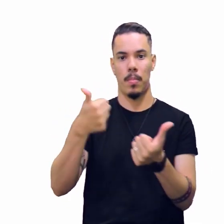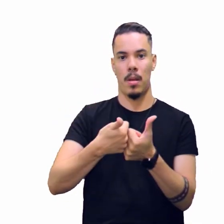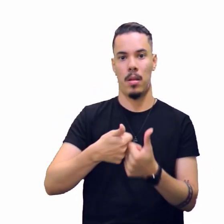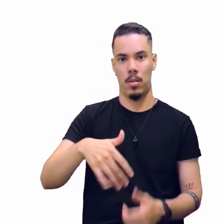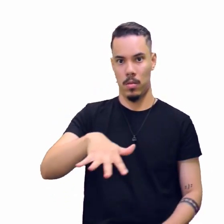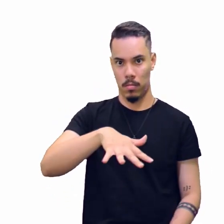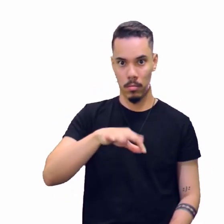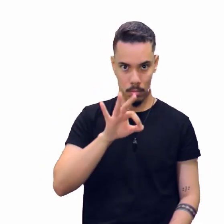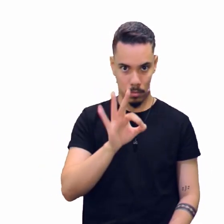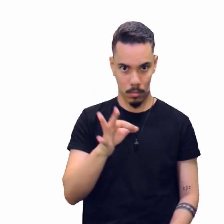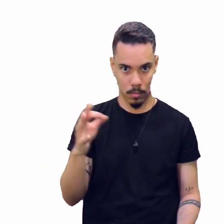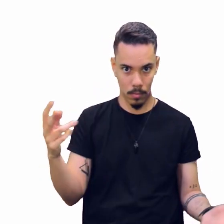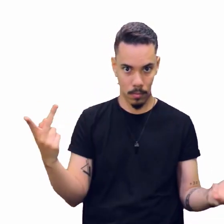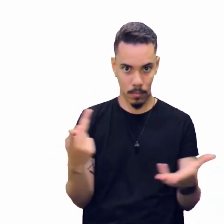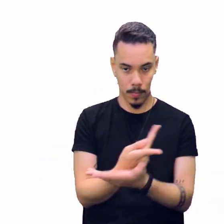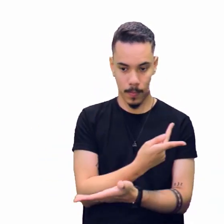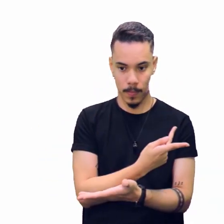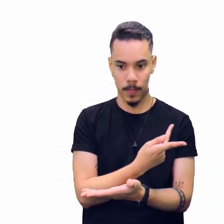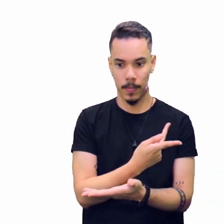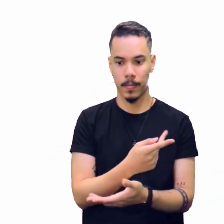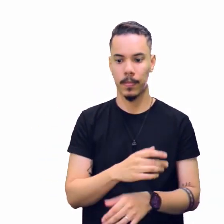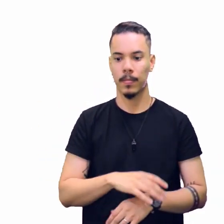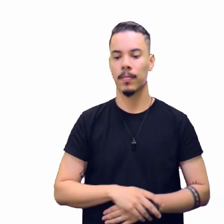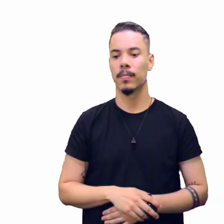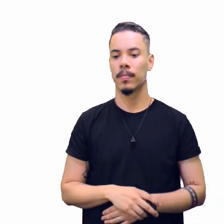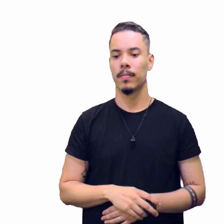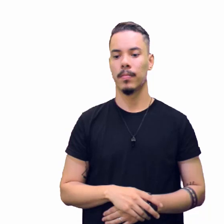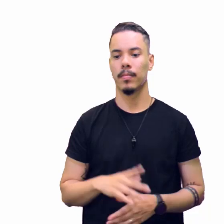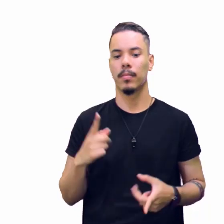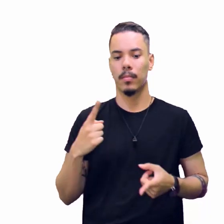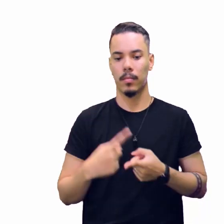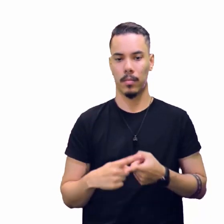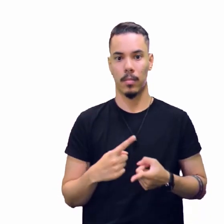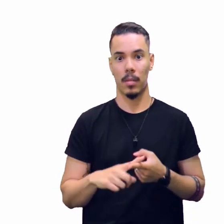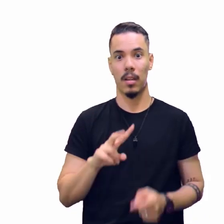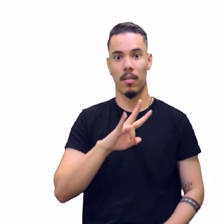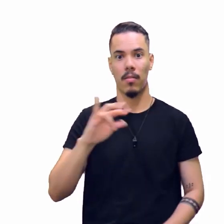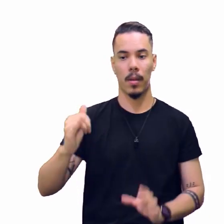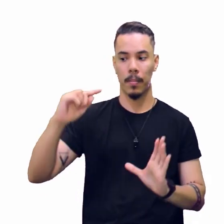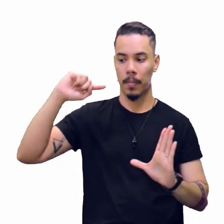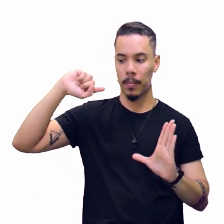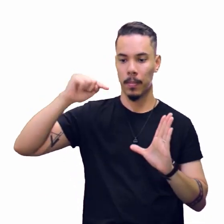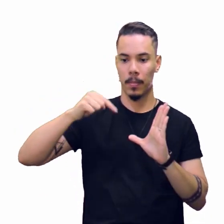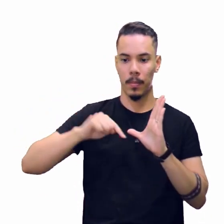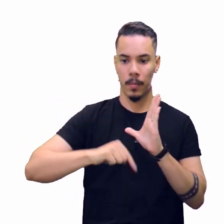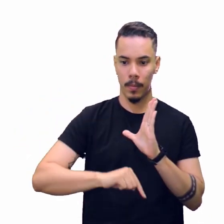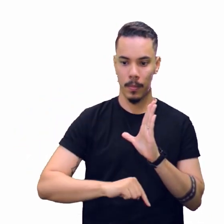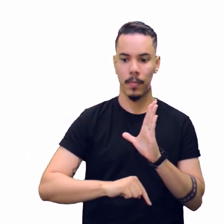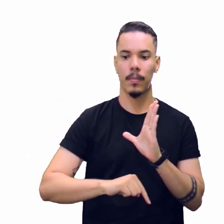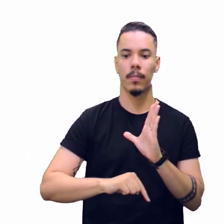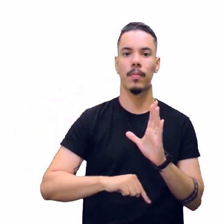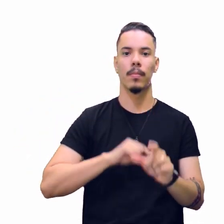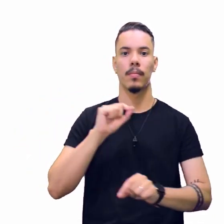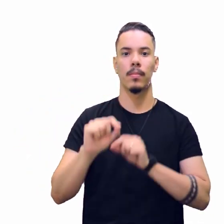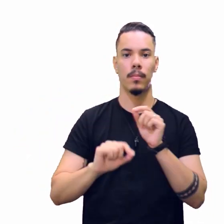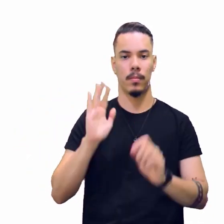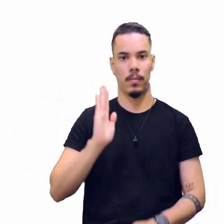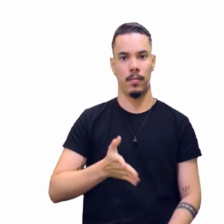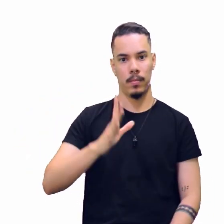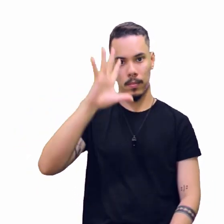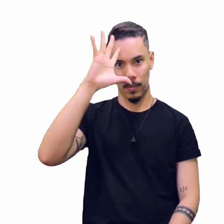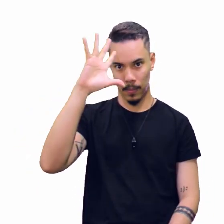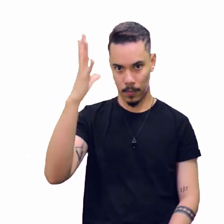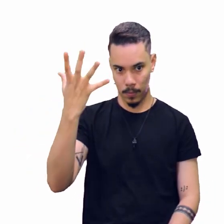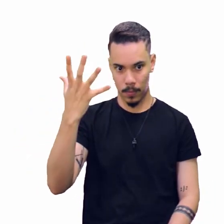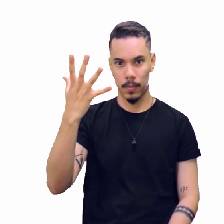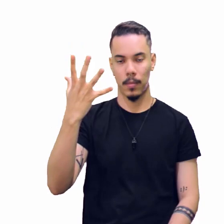Não assim que acontecem as coisas? Então, é porque ele vai se aprofundar no acontecimento, nos